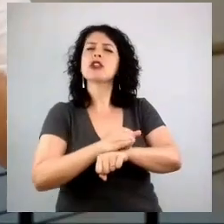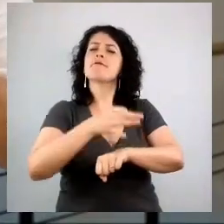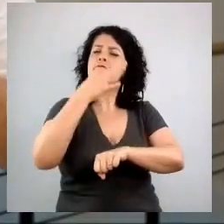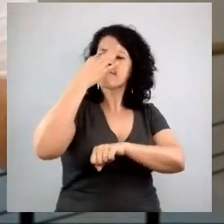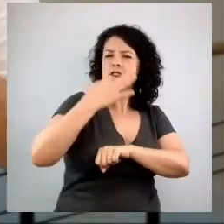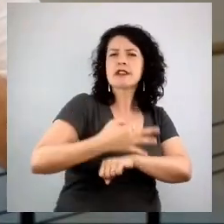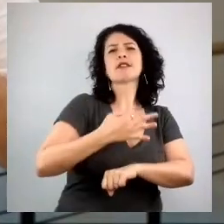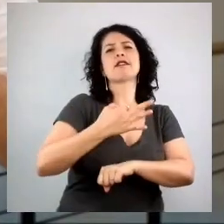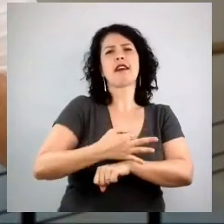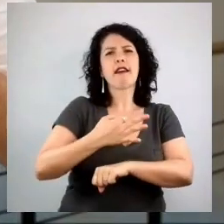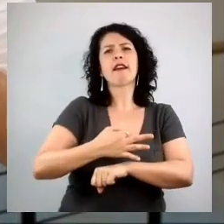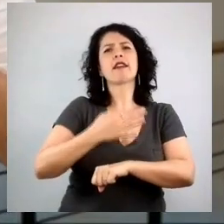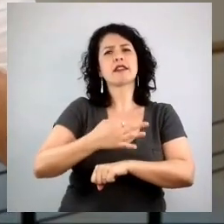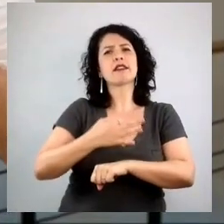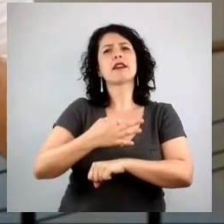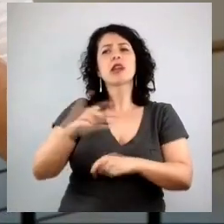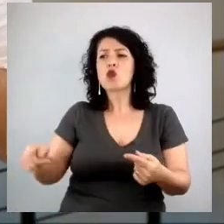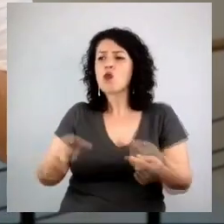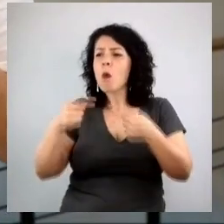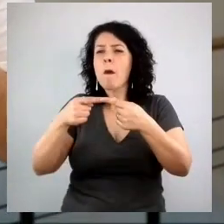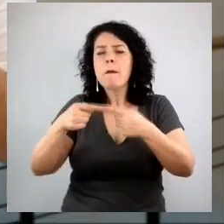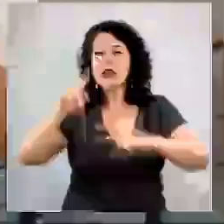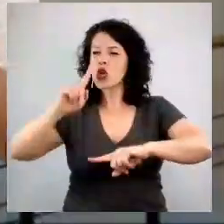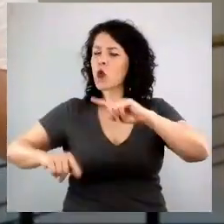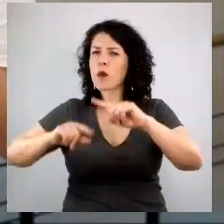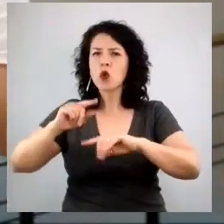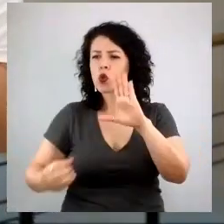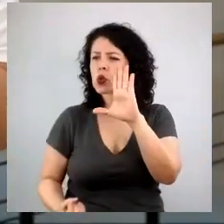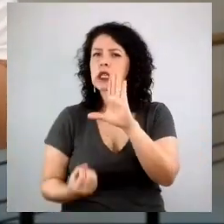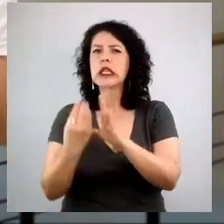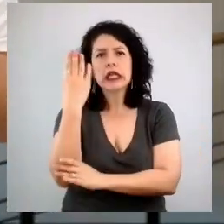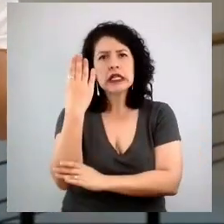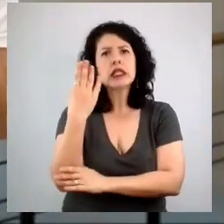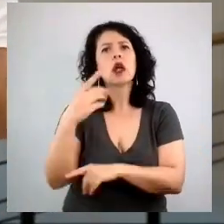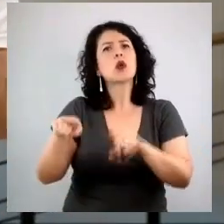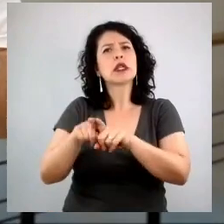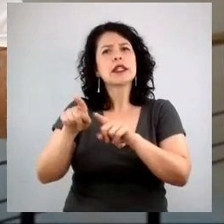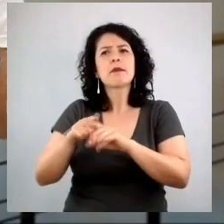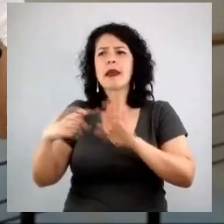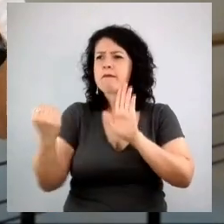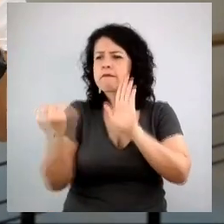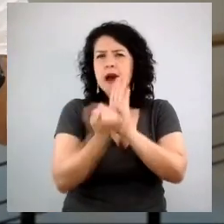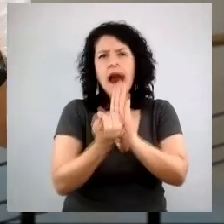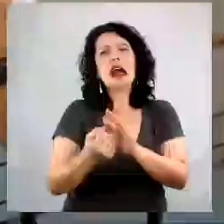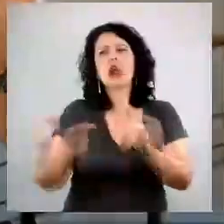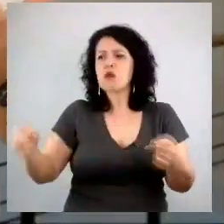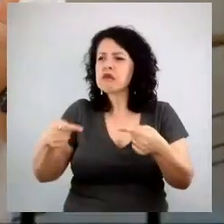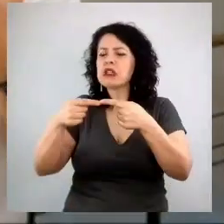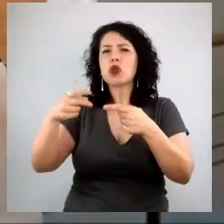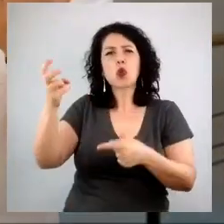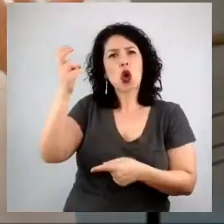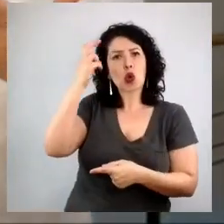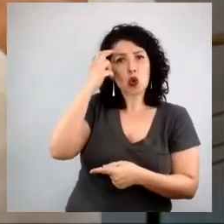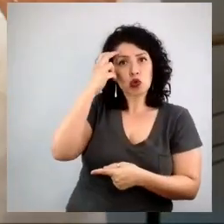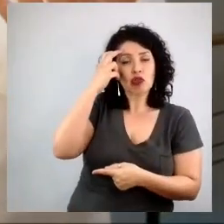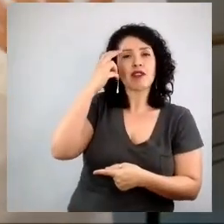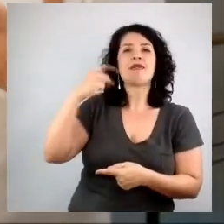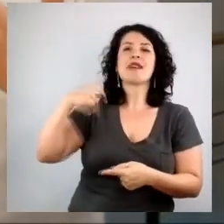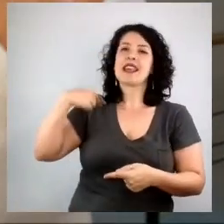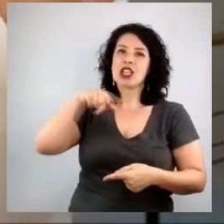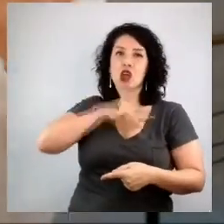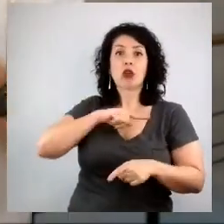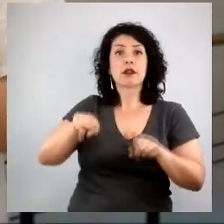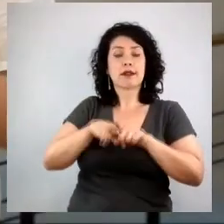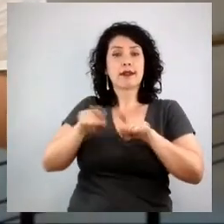autênticos para a verdade do produto e da marca, relevantes culturalmente e tal. Que, enfim, na nossa jornada aqui na Winnie e na minha